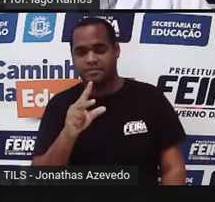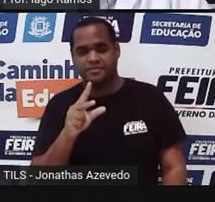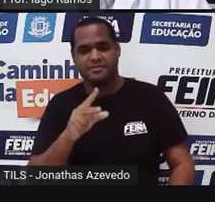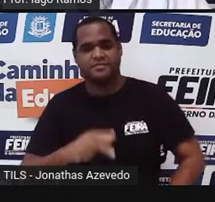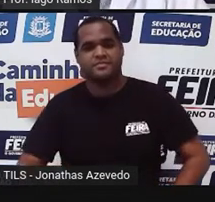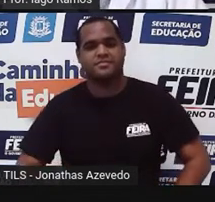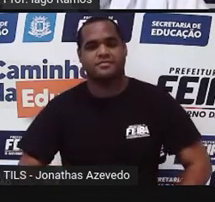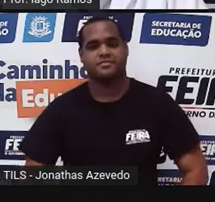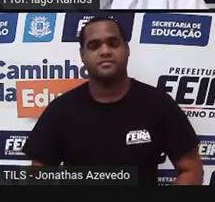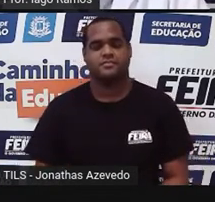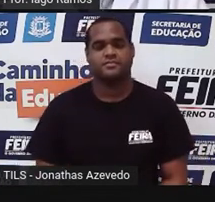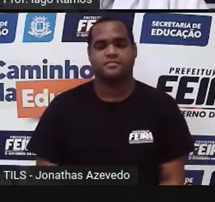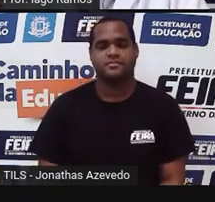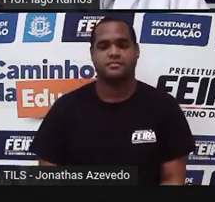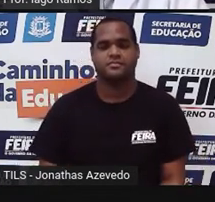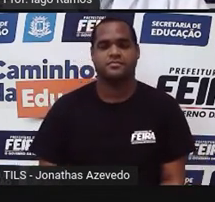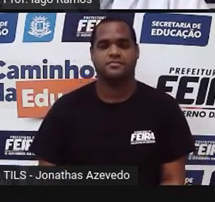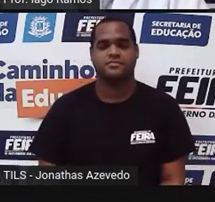Ok?